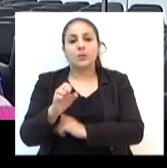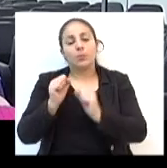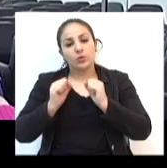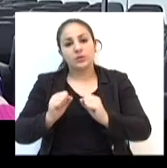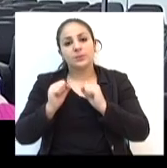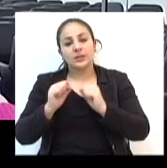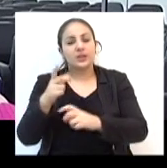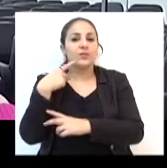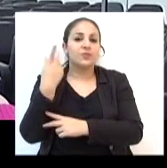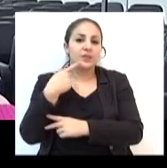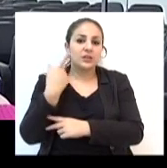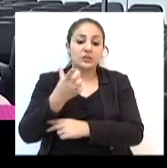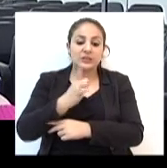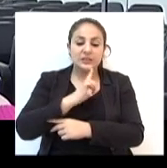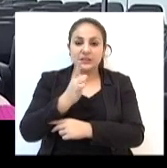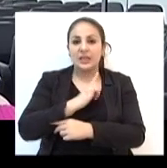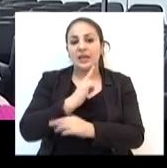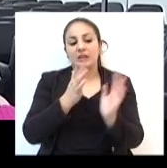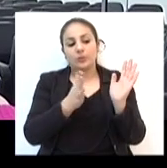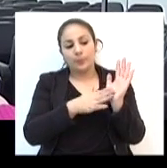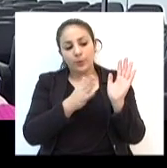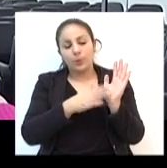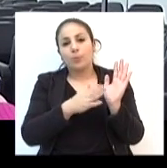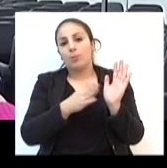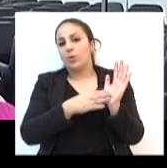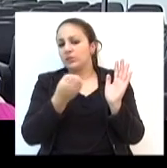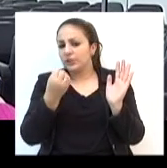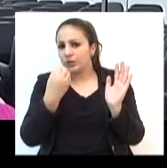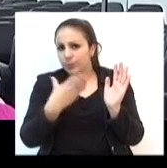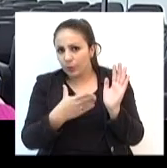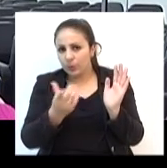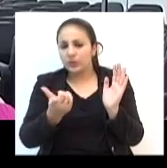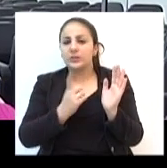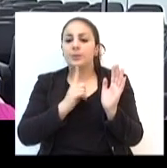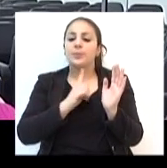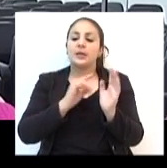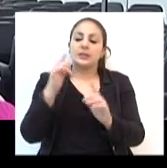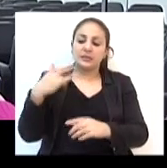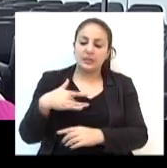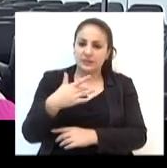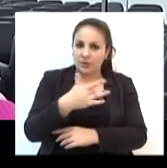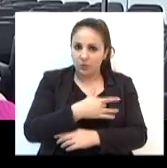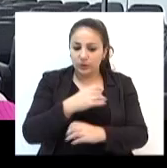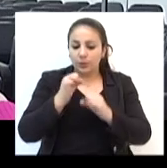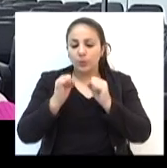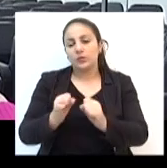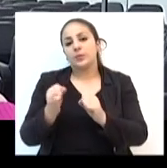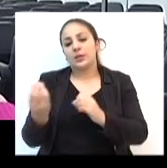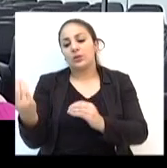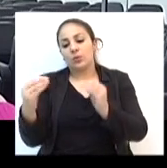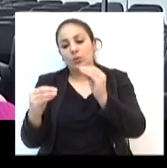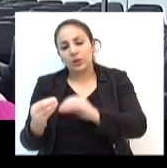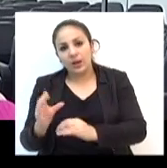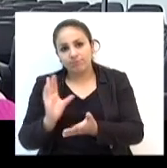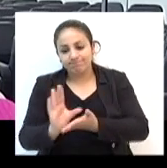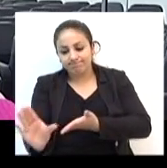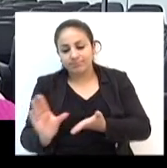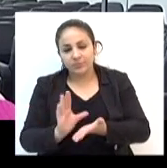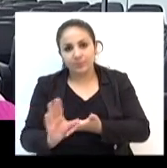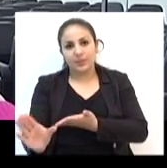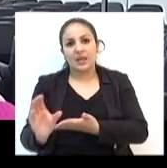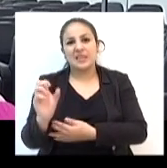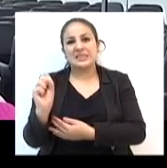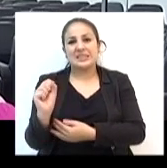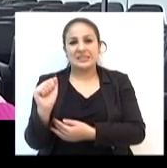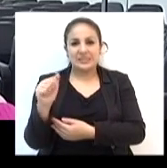vereadores que têm metade da sua emenda impositiva, têm que ser destinados à saúde, possibilitar a de suplementar esses recursos para